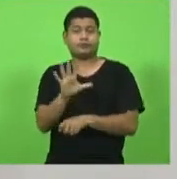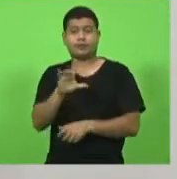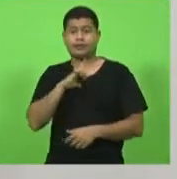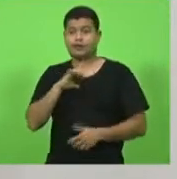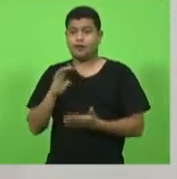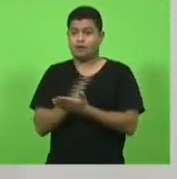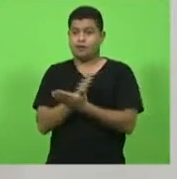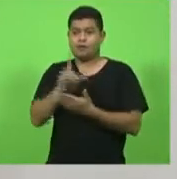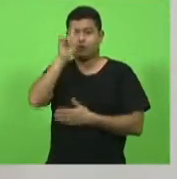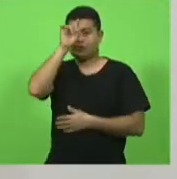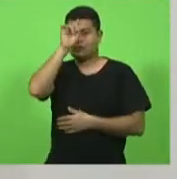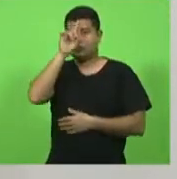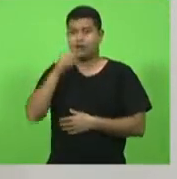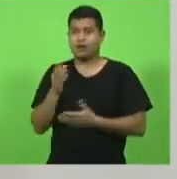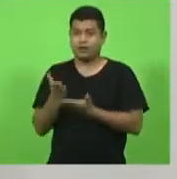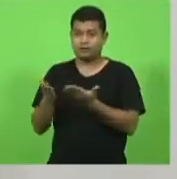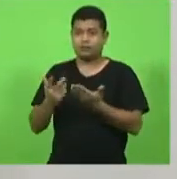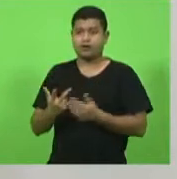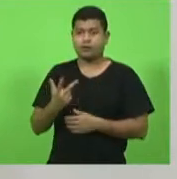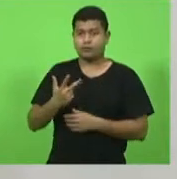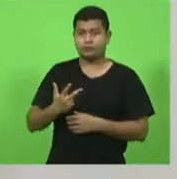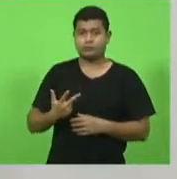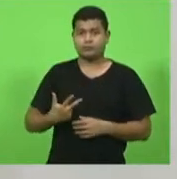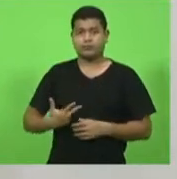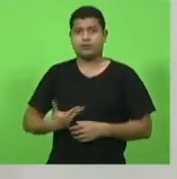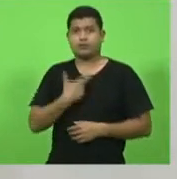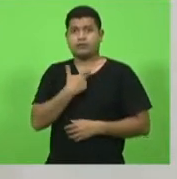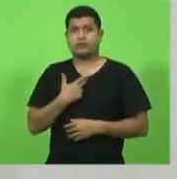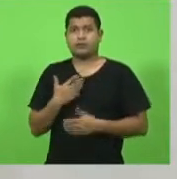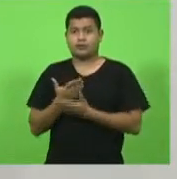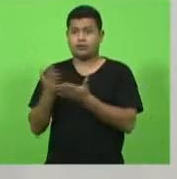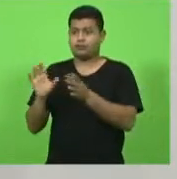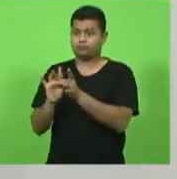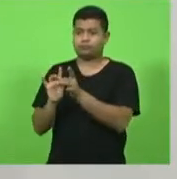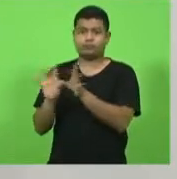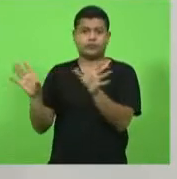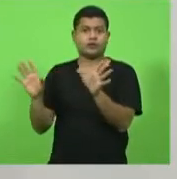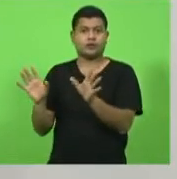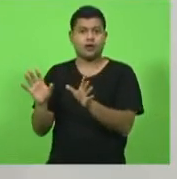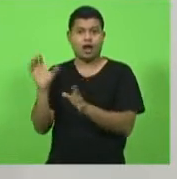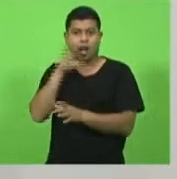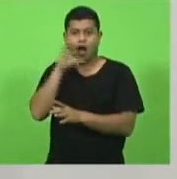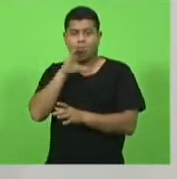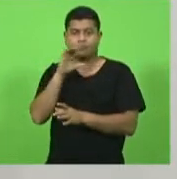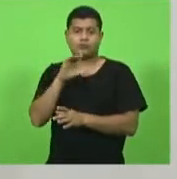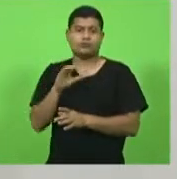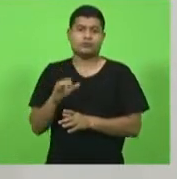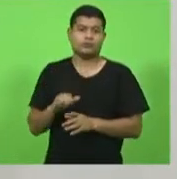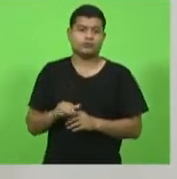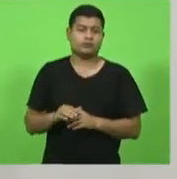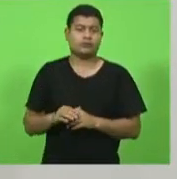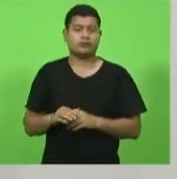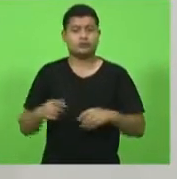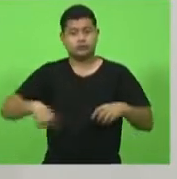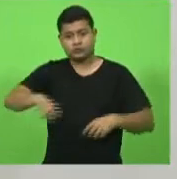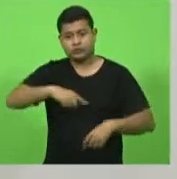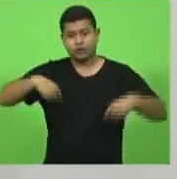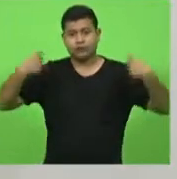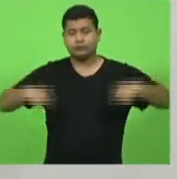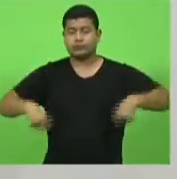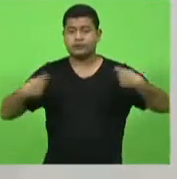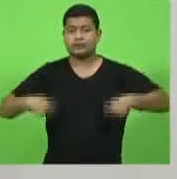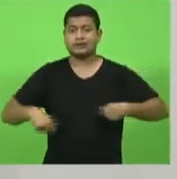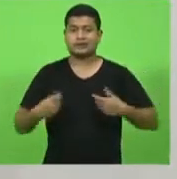lá faz o procedimento de manhã de tarde está liberado então nós precisamos que o estado também